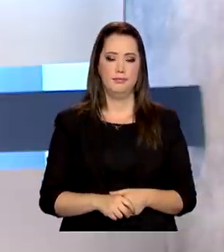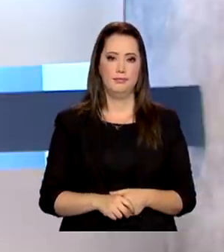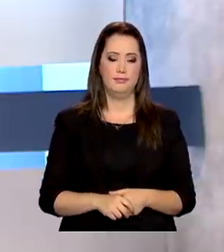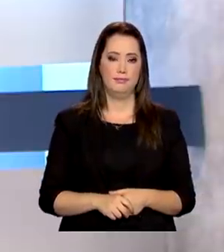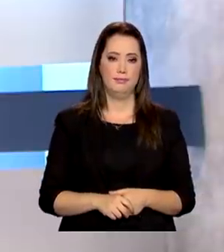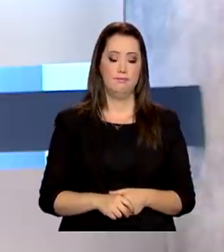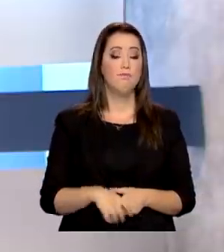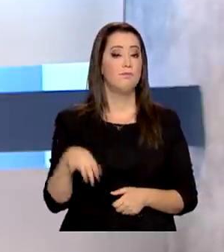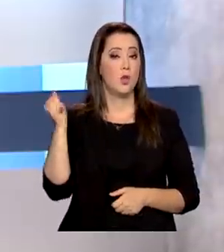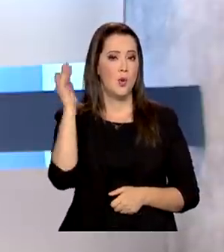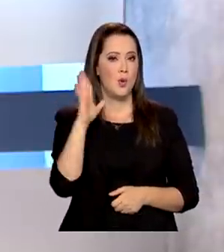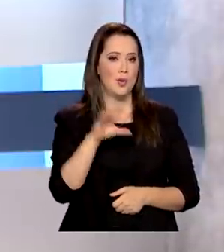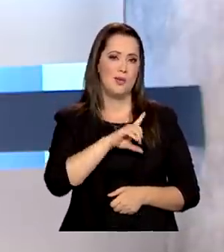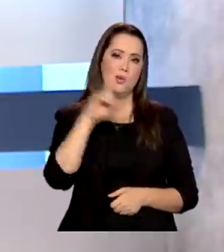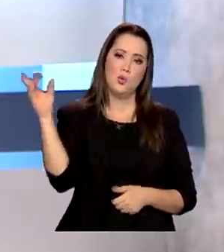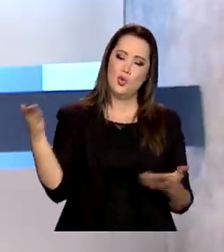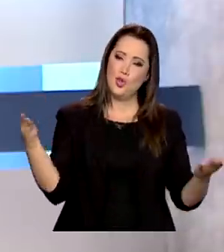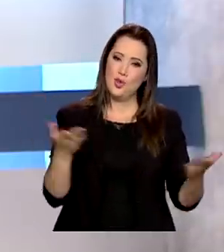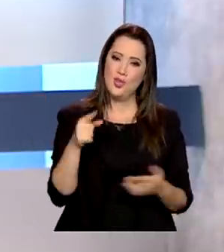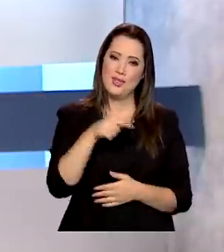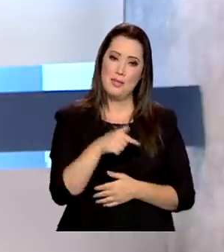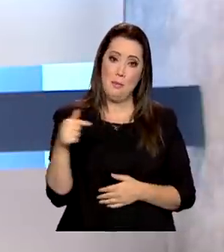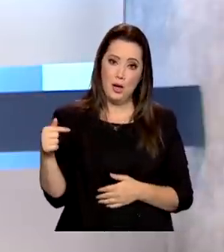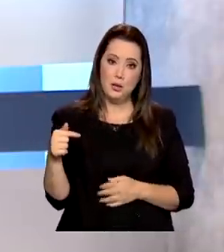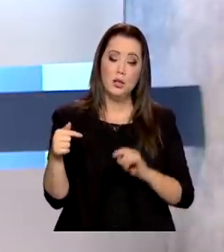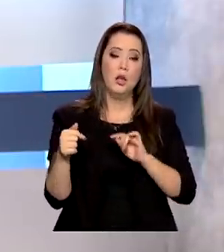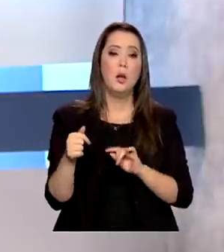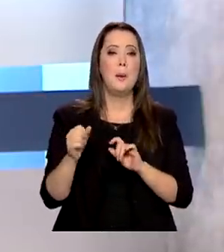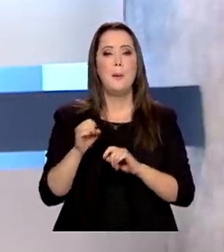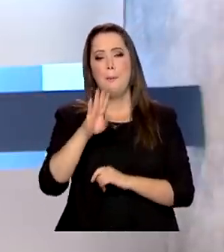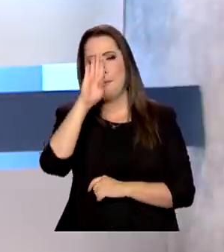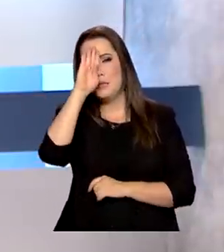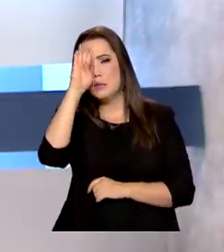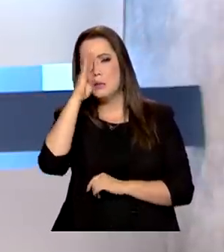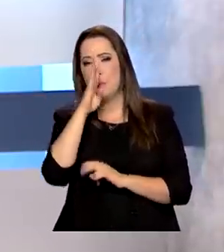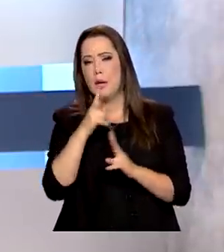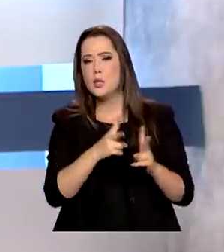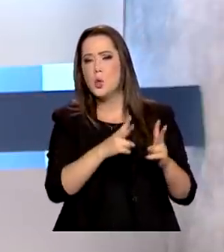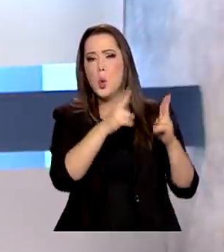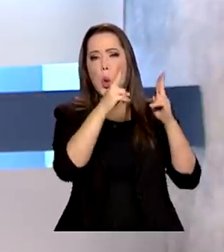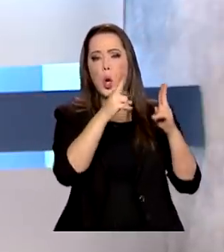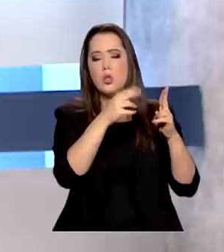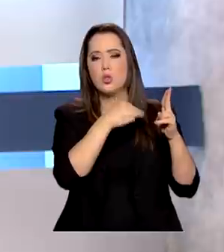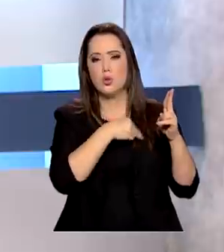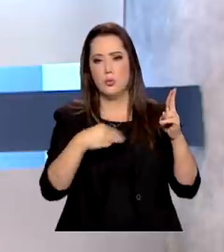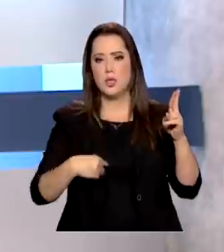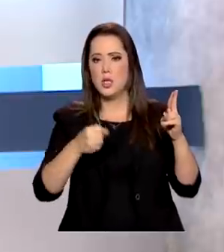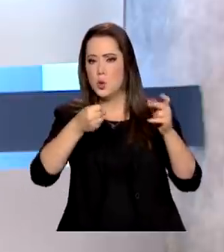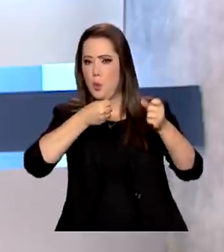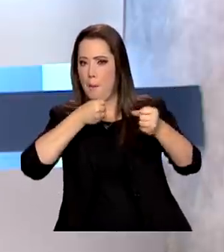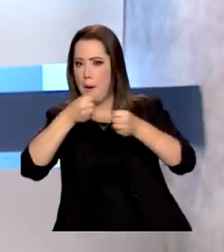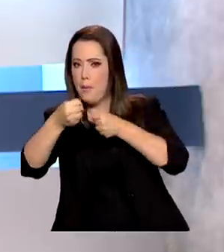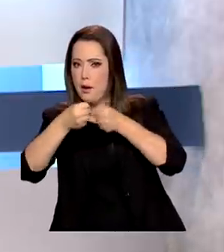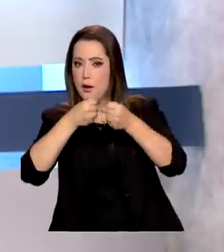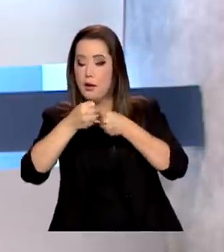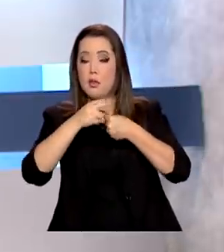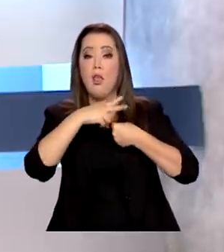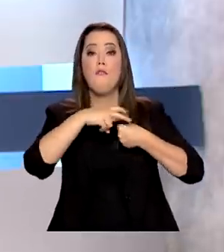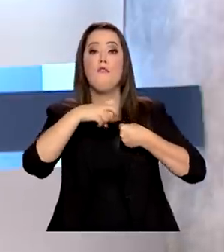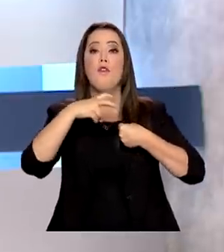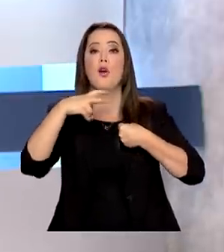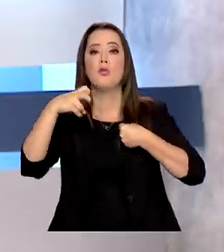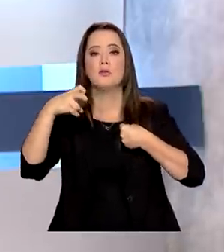O Brasil em dia exibe esta semana os principais trechos das entrevistas de ministros ao programa de rádio A Voz do Brasil,